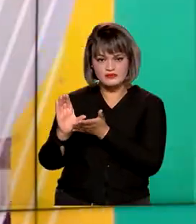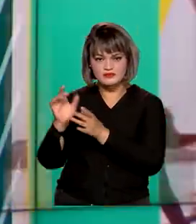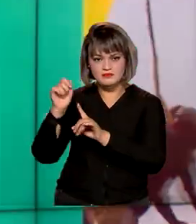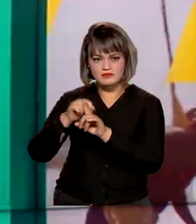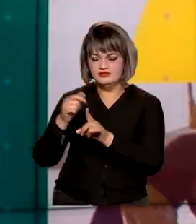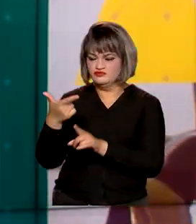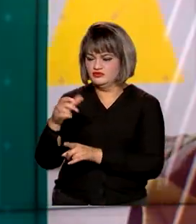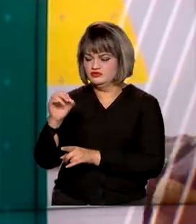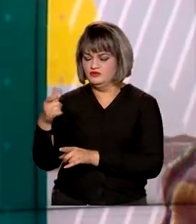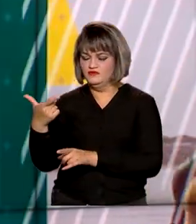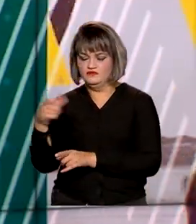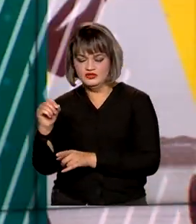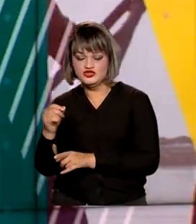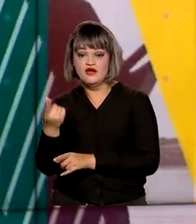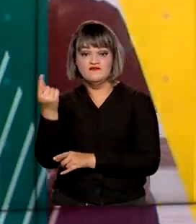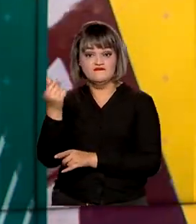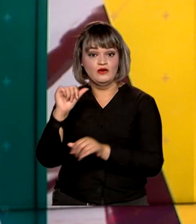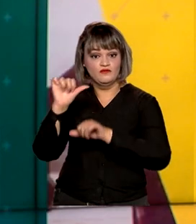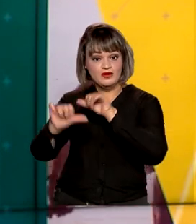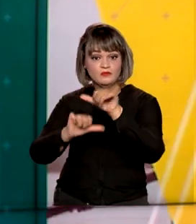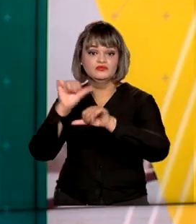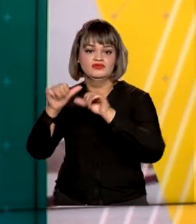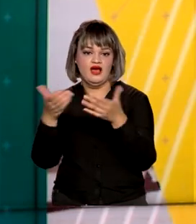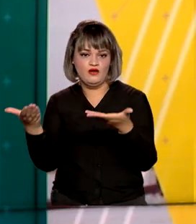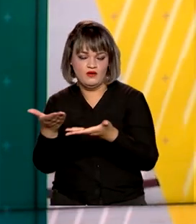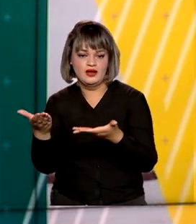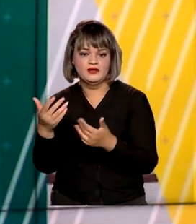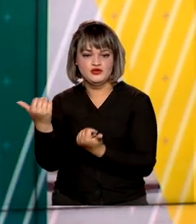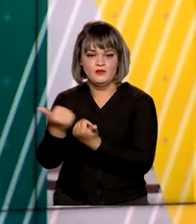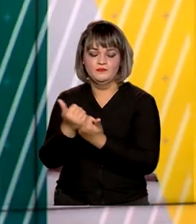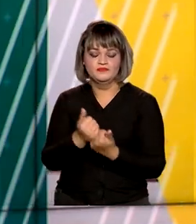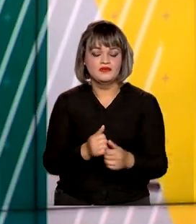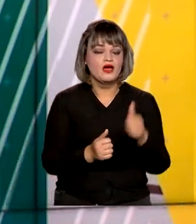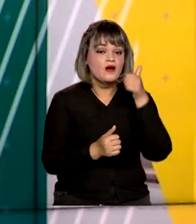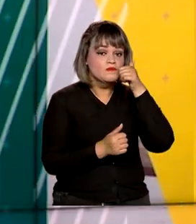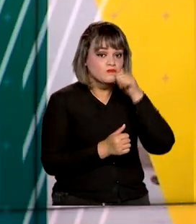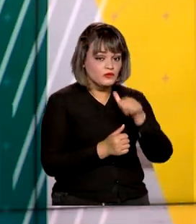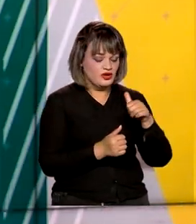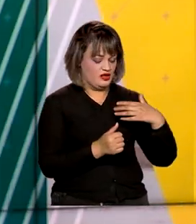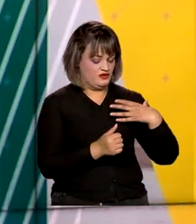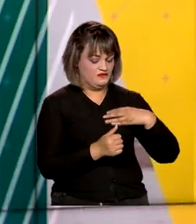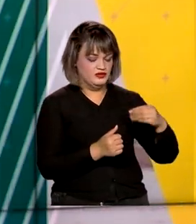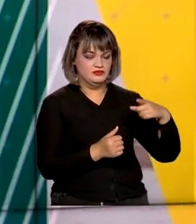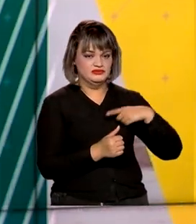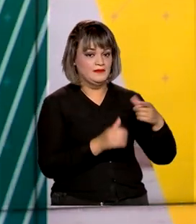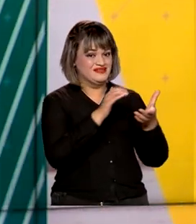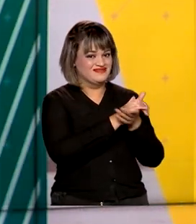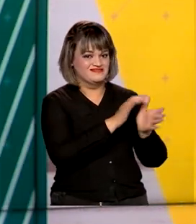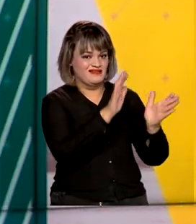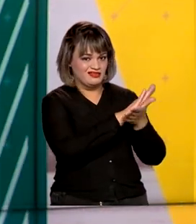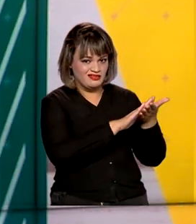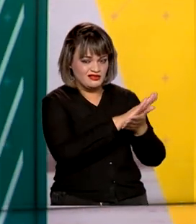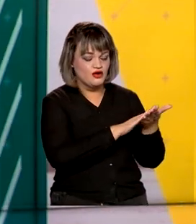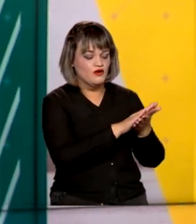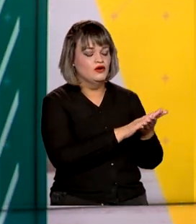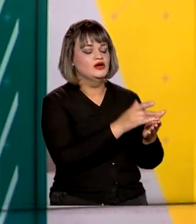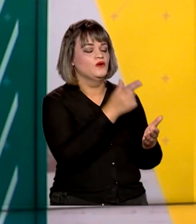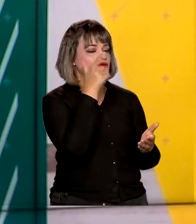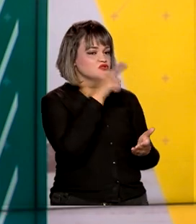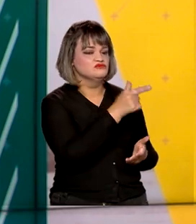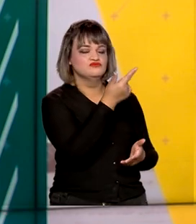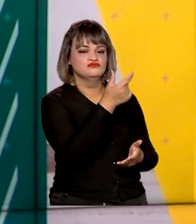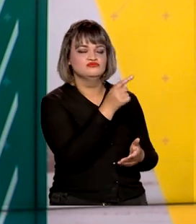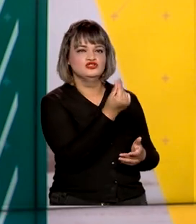receberão esse valor retroativo em dobro. Somente mulheres solteiras, chefes de família, receberam as parcelas de 1.200